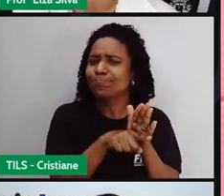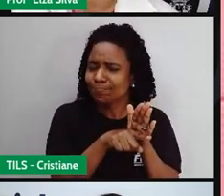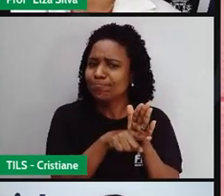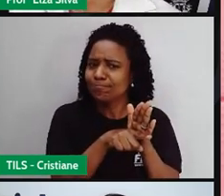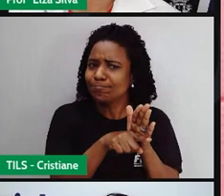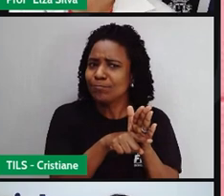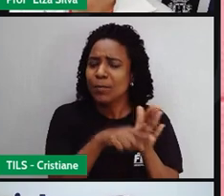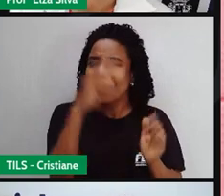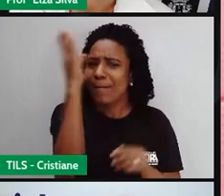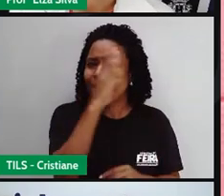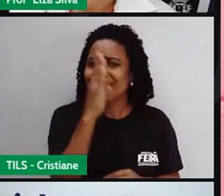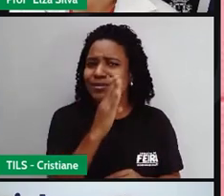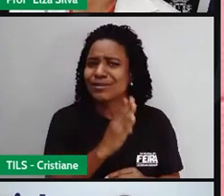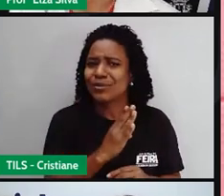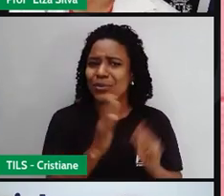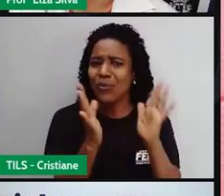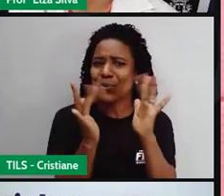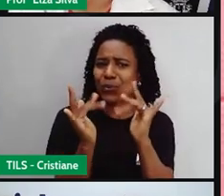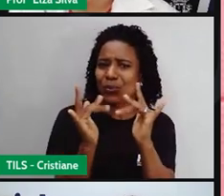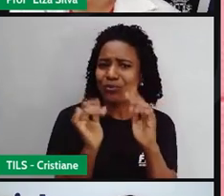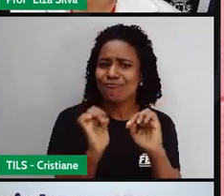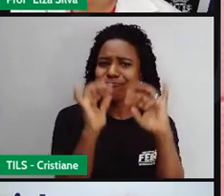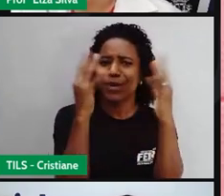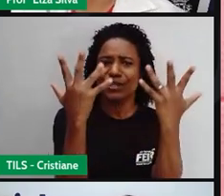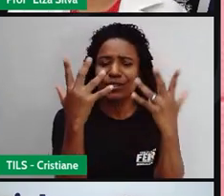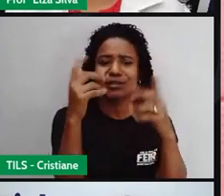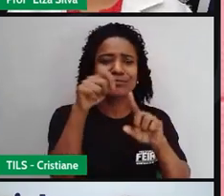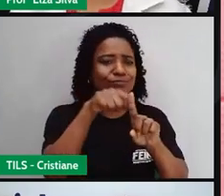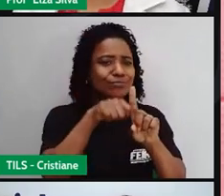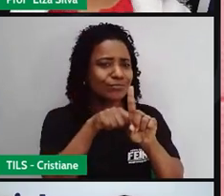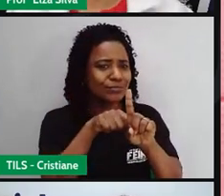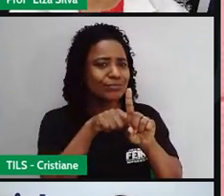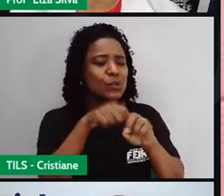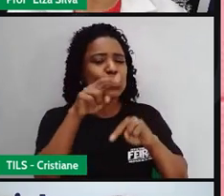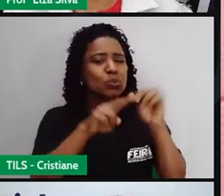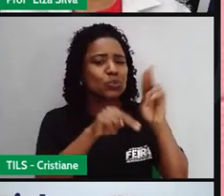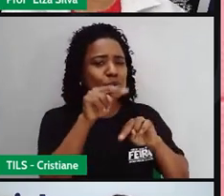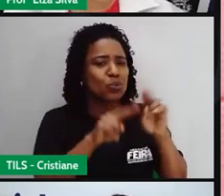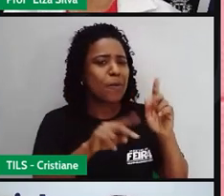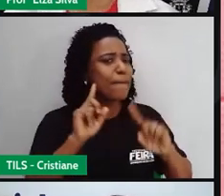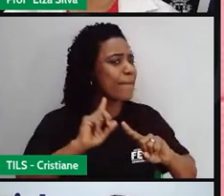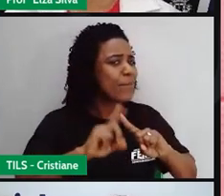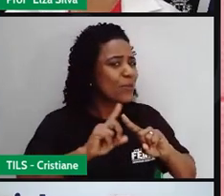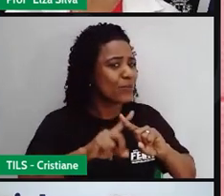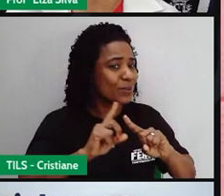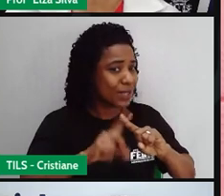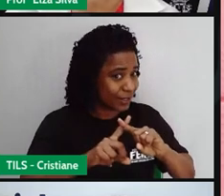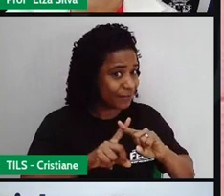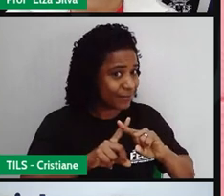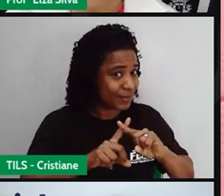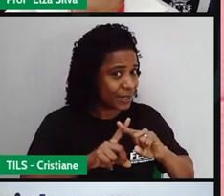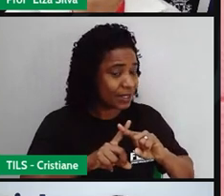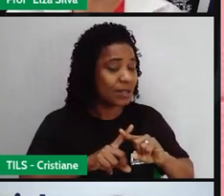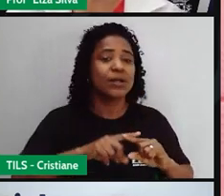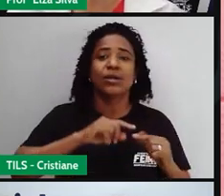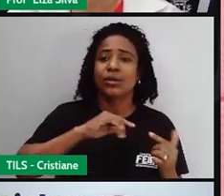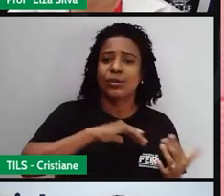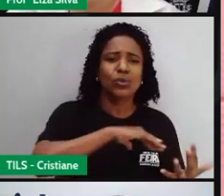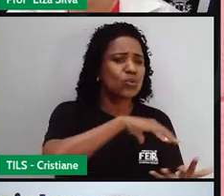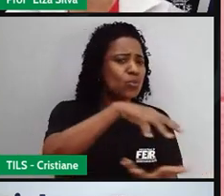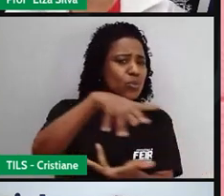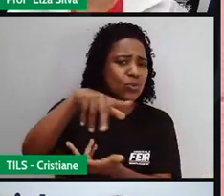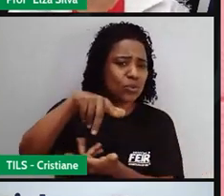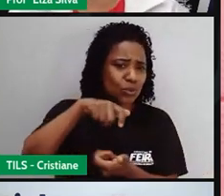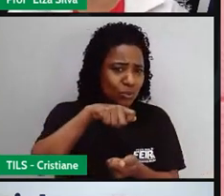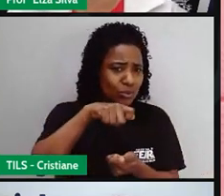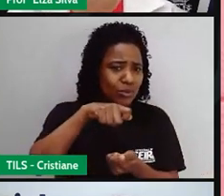é em junho, porque de um modo geral, a comemoração do dia dos namorados pelo mundo é 14 de fevereiro. Mas por